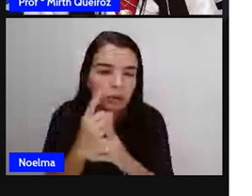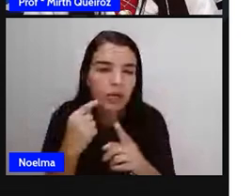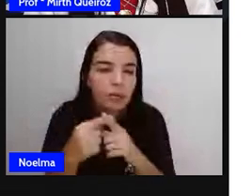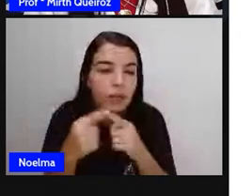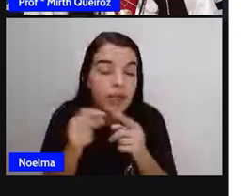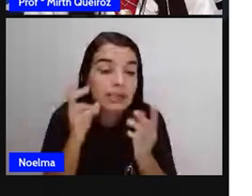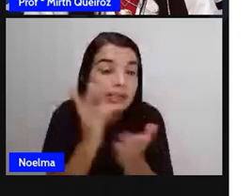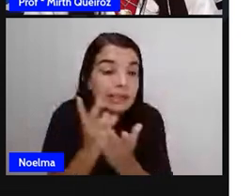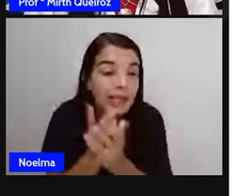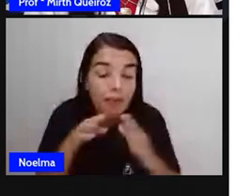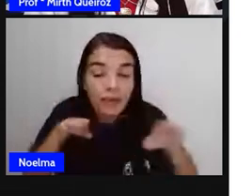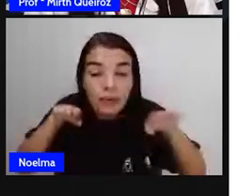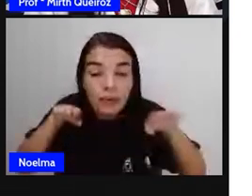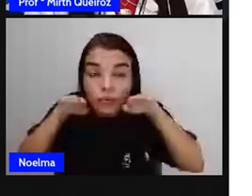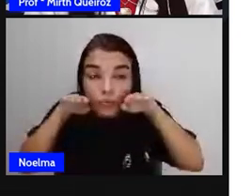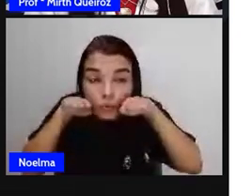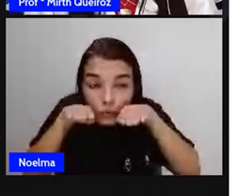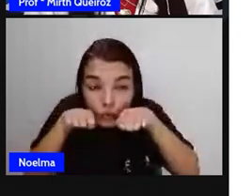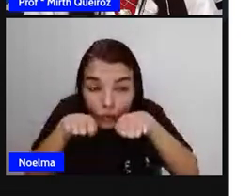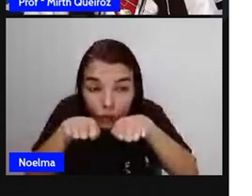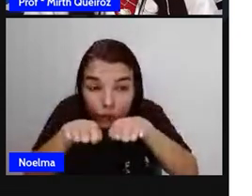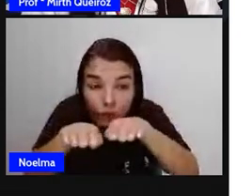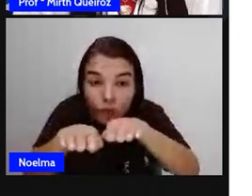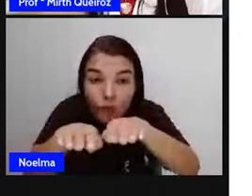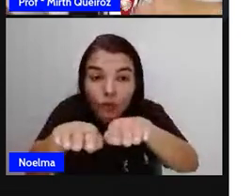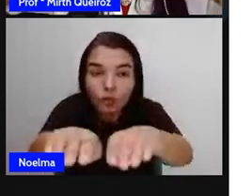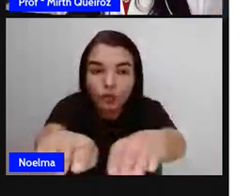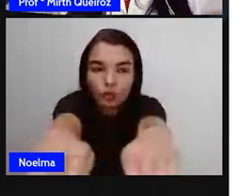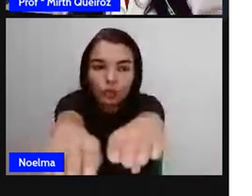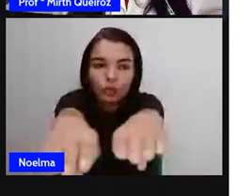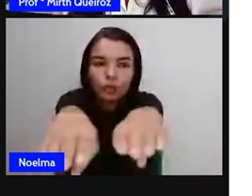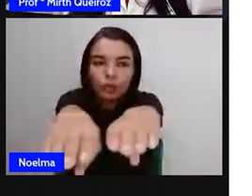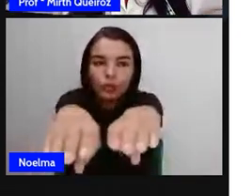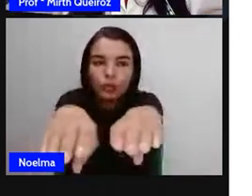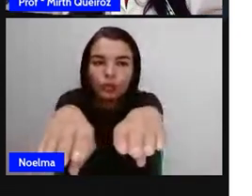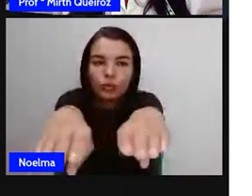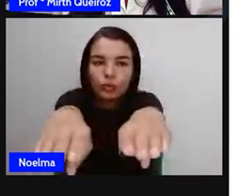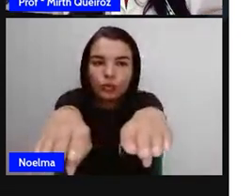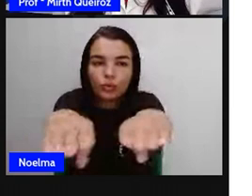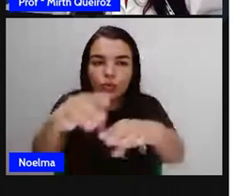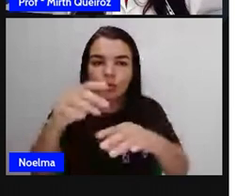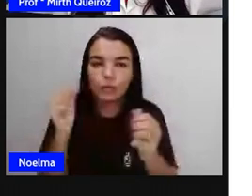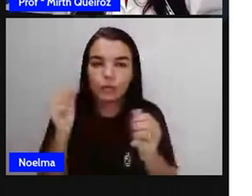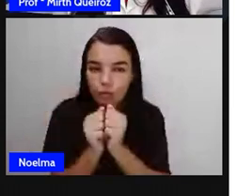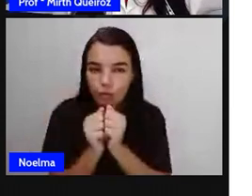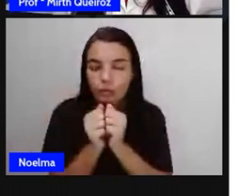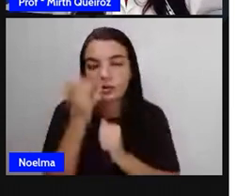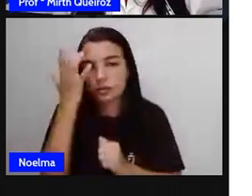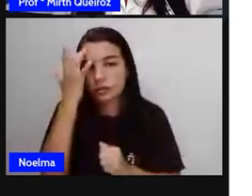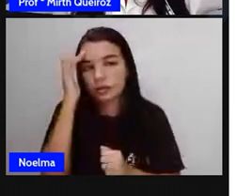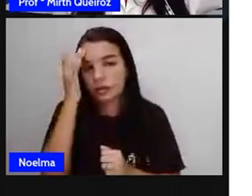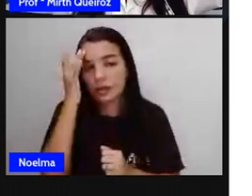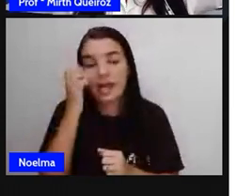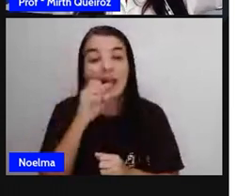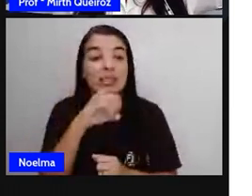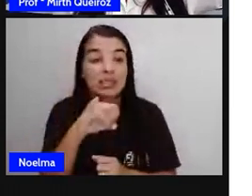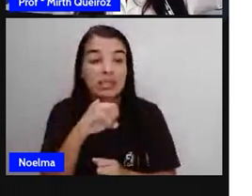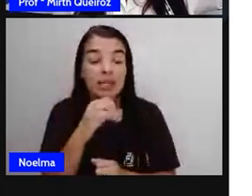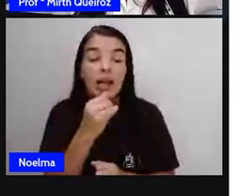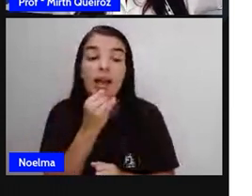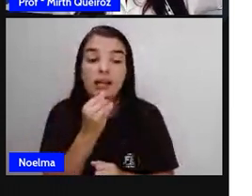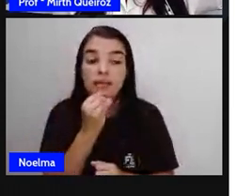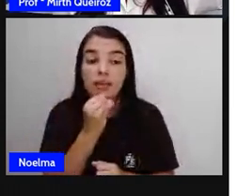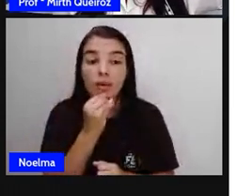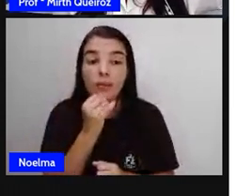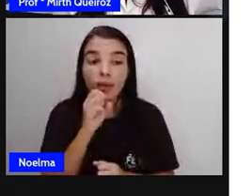elas não vão apresentar um ponto em comum entre si. Tanto que se essa reta, ela for tortinha e eu alongar,